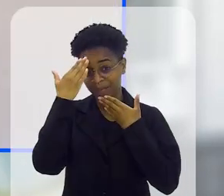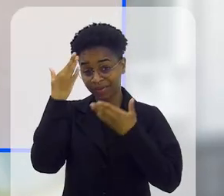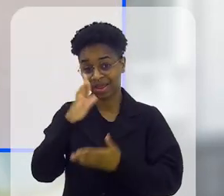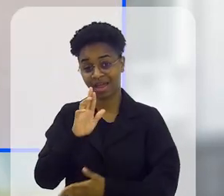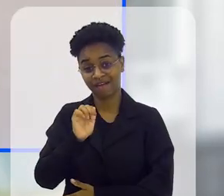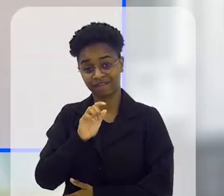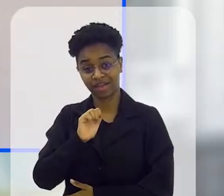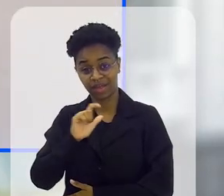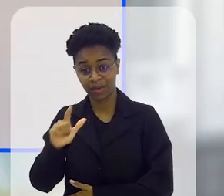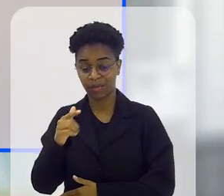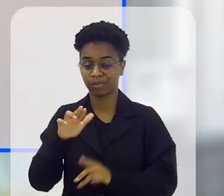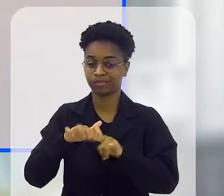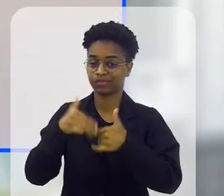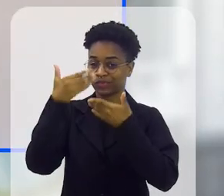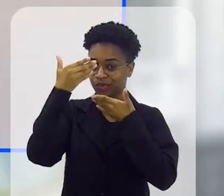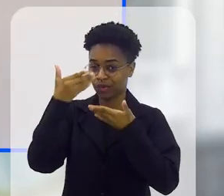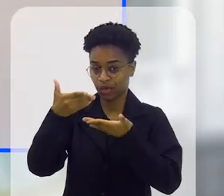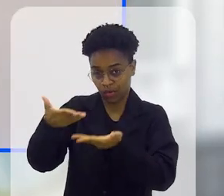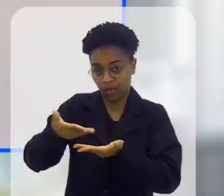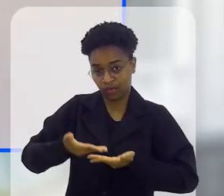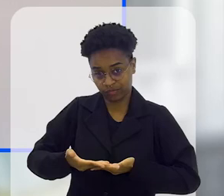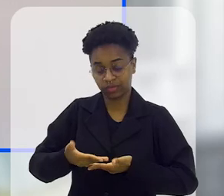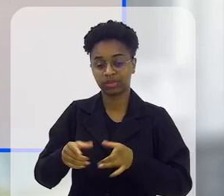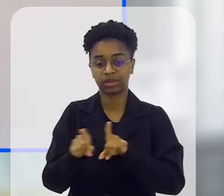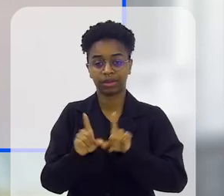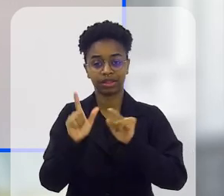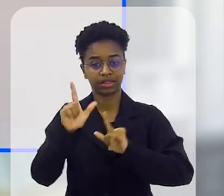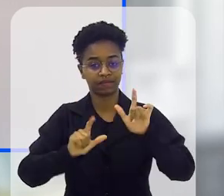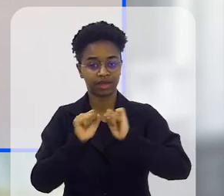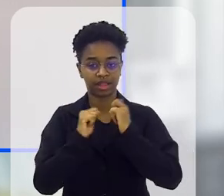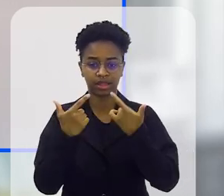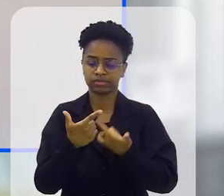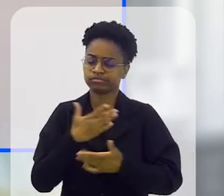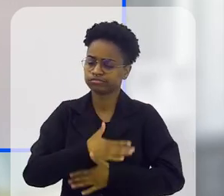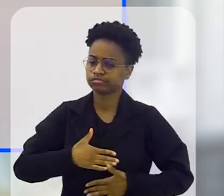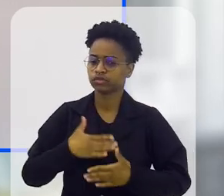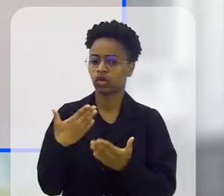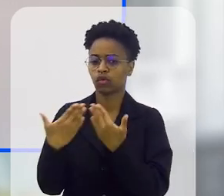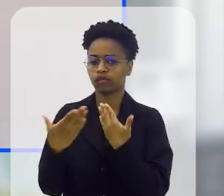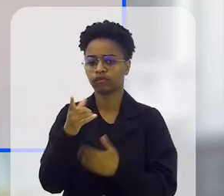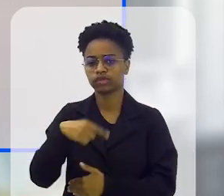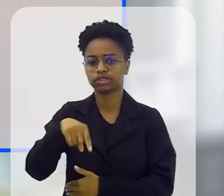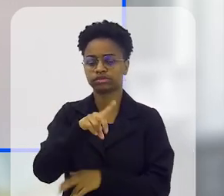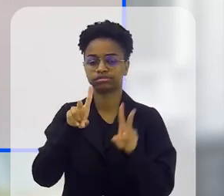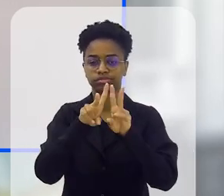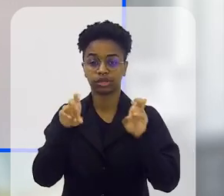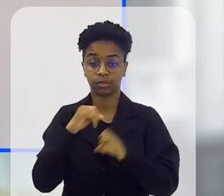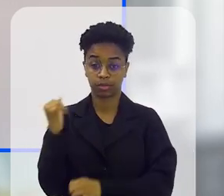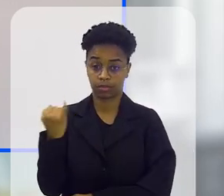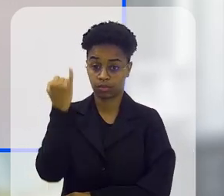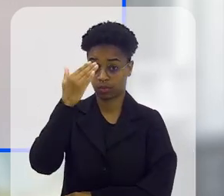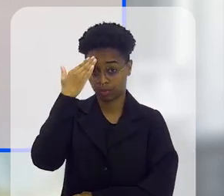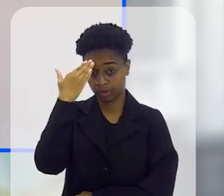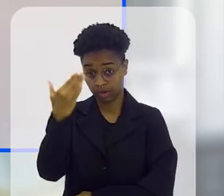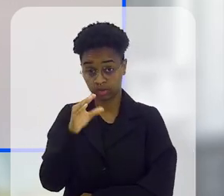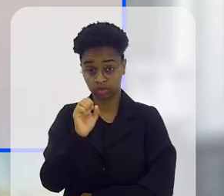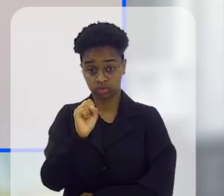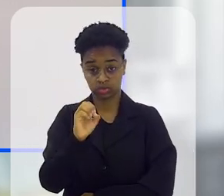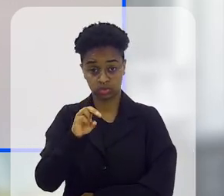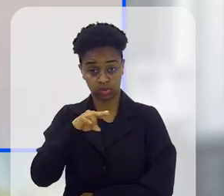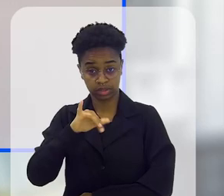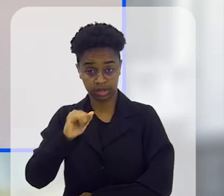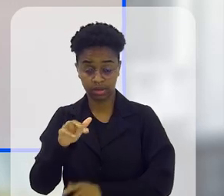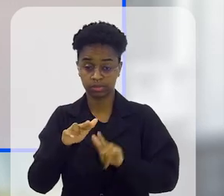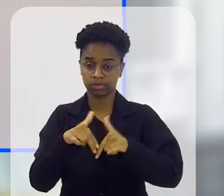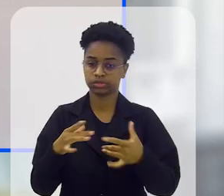Obrigada, Rafael. Obrigada pelo convite da TV Alerja. um prazer estar conversando com vocês aqui sobre esse assunto tão importante. Obrigada, Sônia,